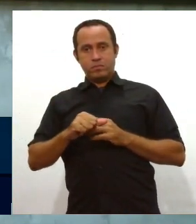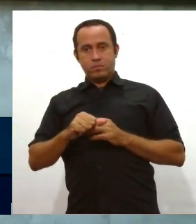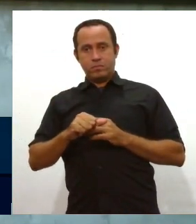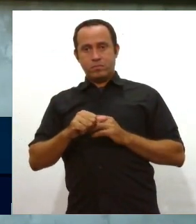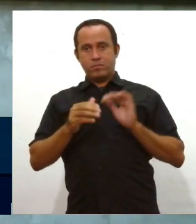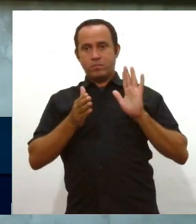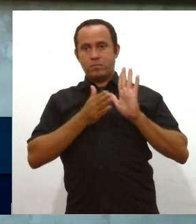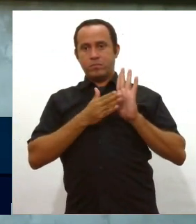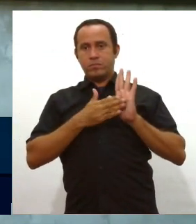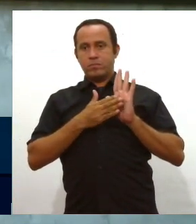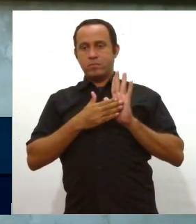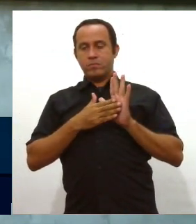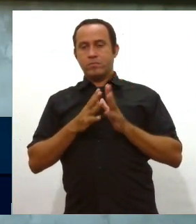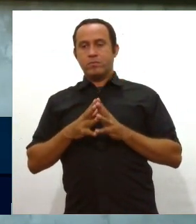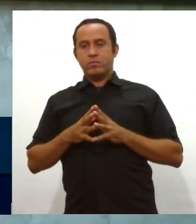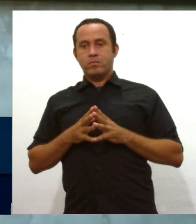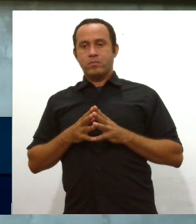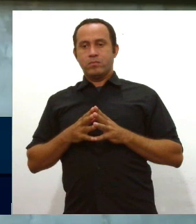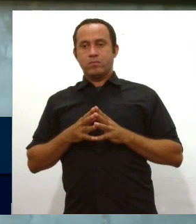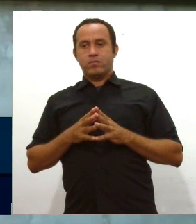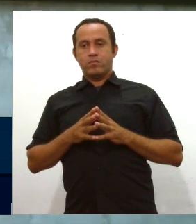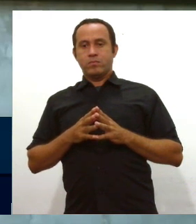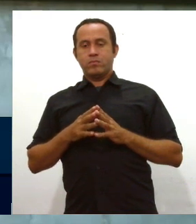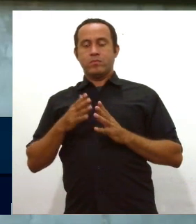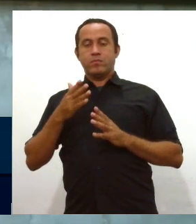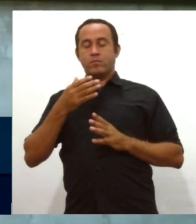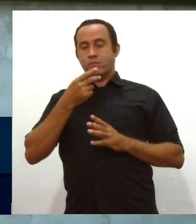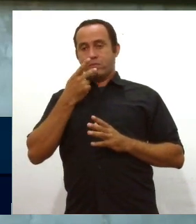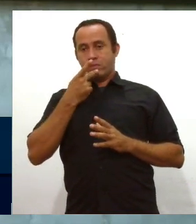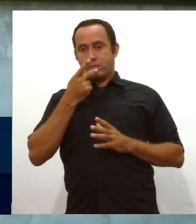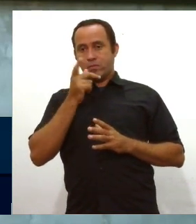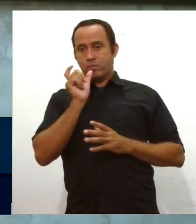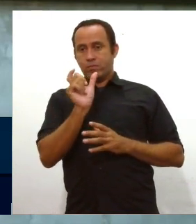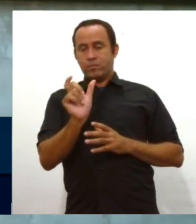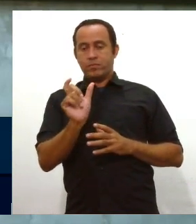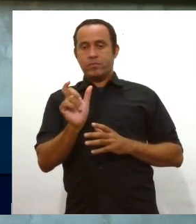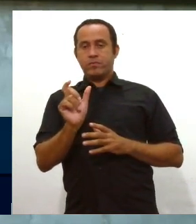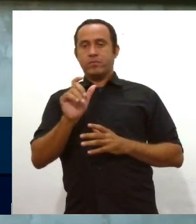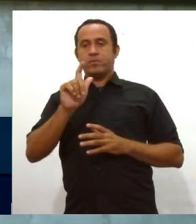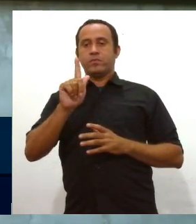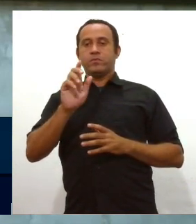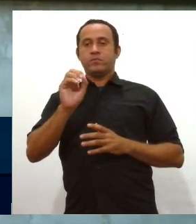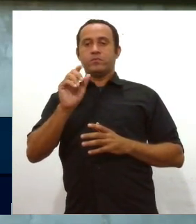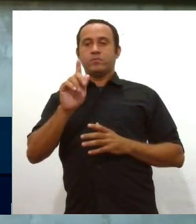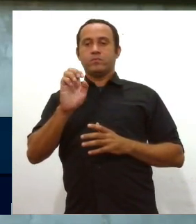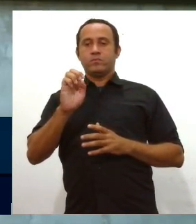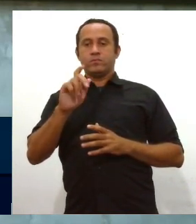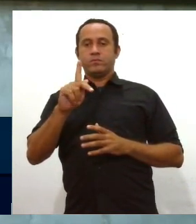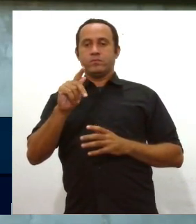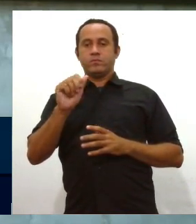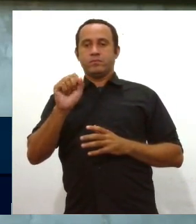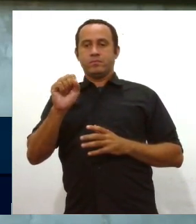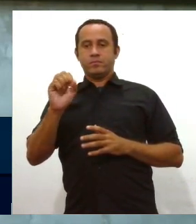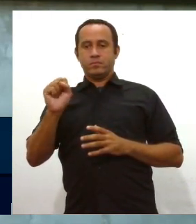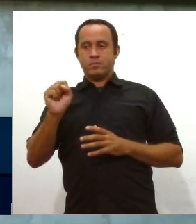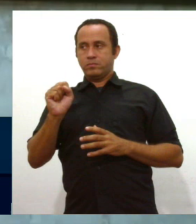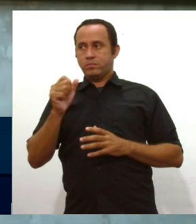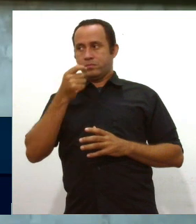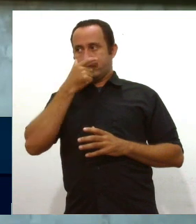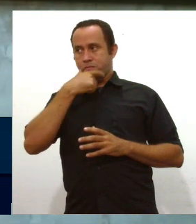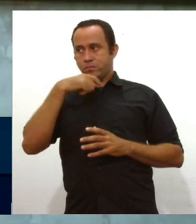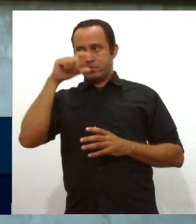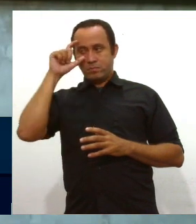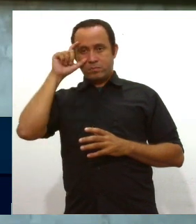indicações e da matéria, concedo a palavra ao deputado Jorge Passos para que faça uso da tribuna.